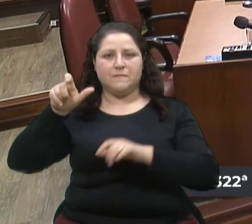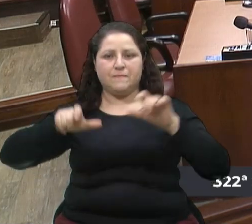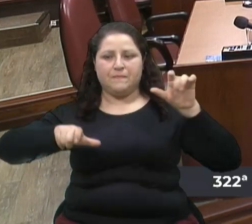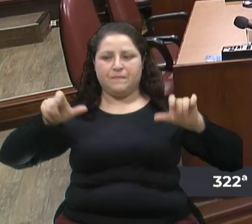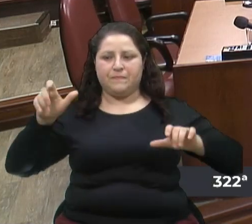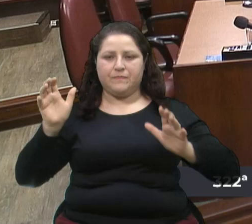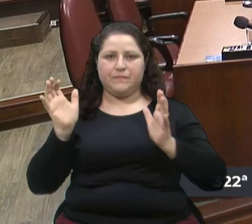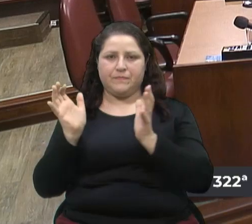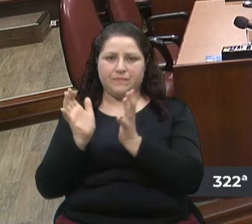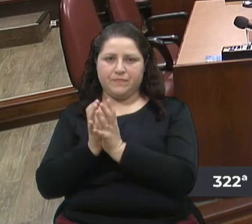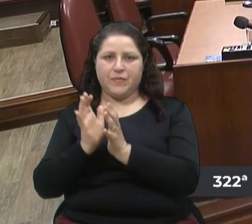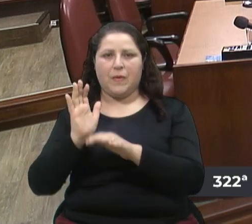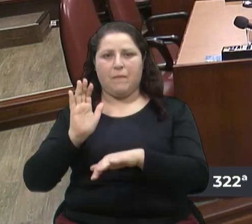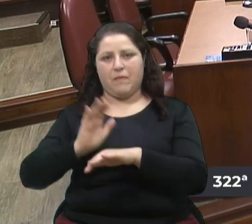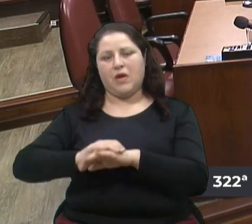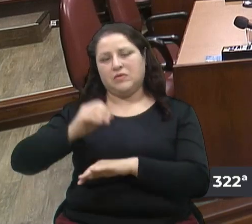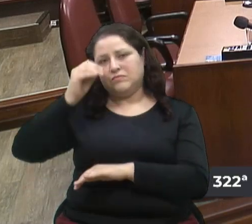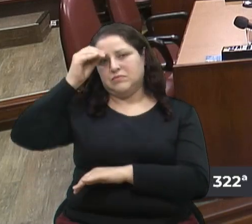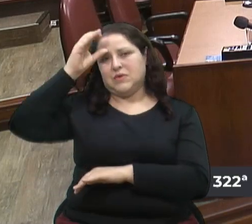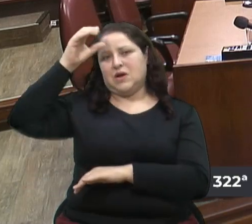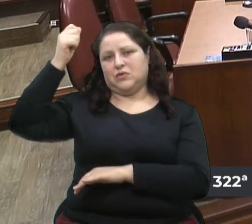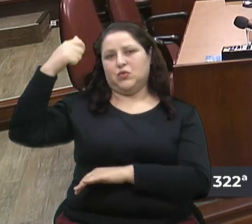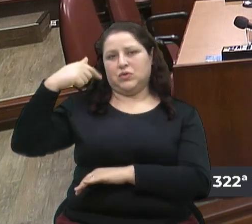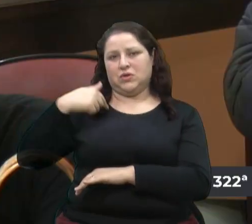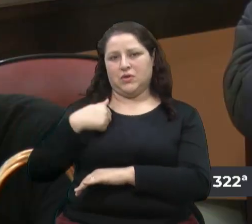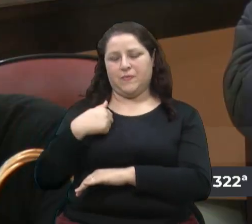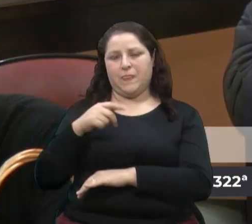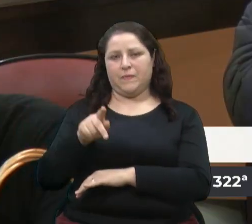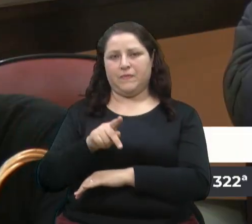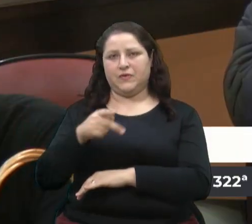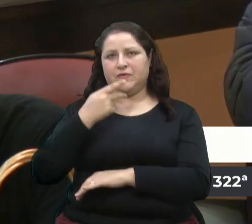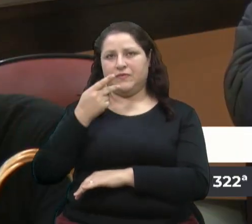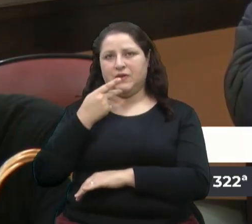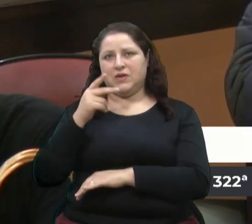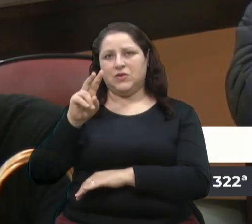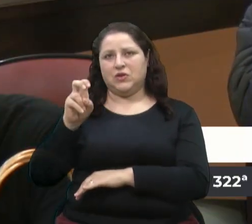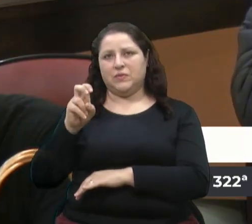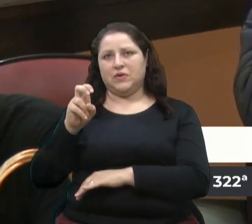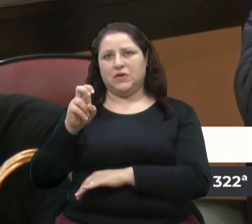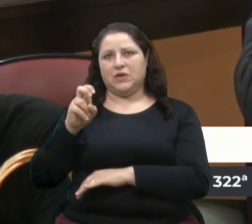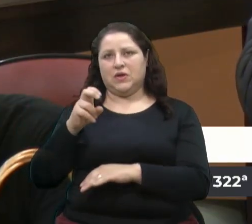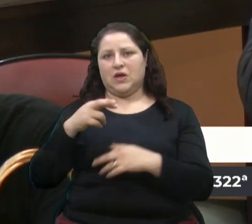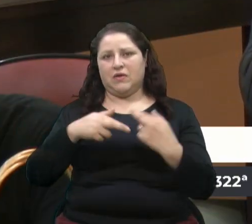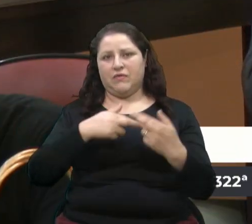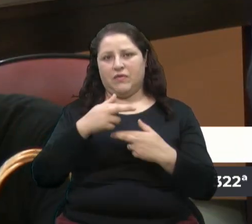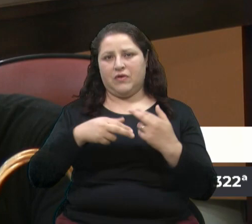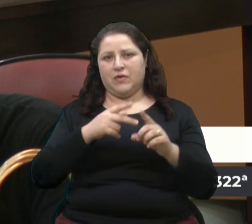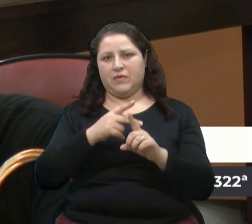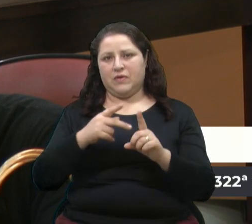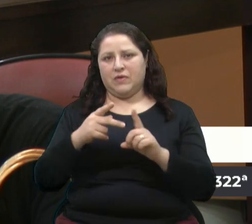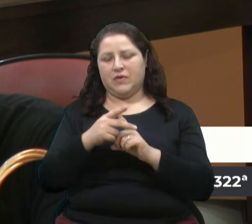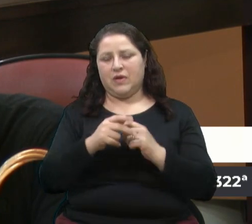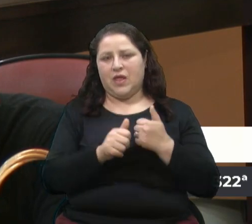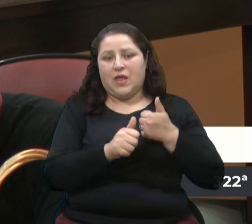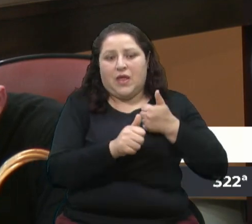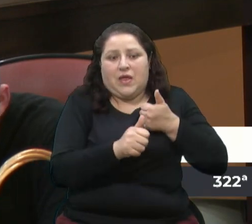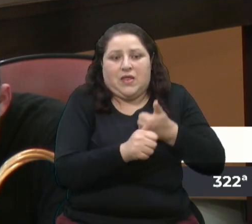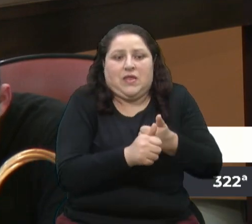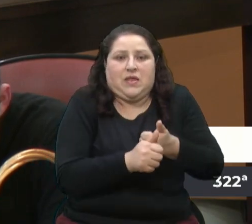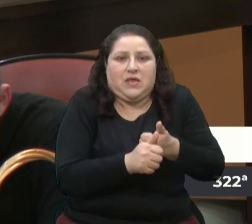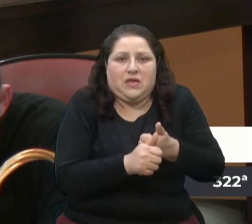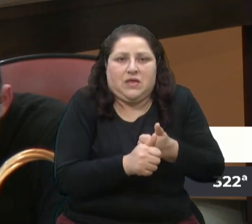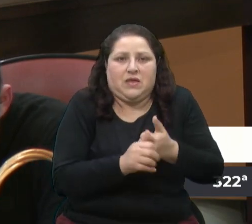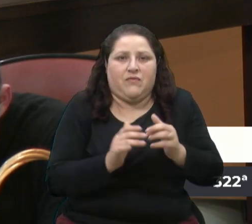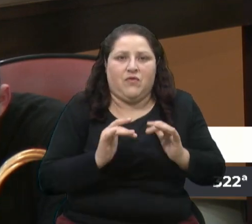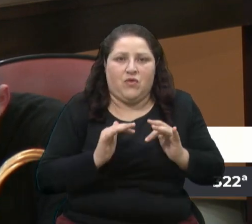mais entendidos do que eu, professor falando em reforma tributária, fogadilho, escuto